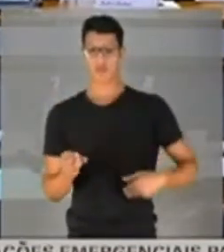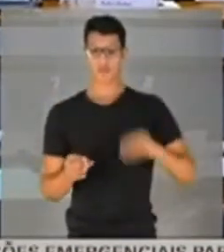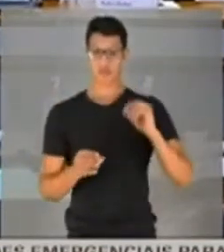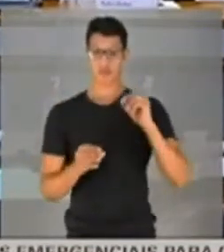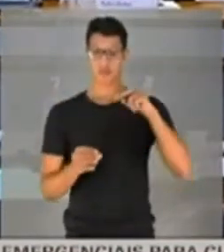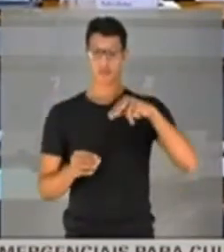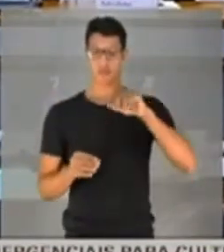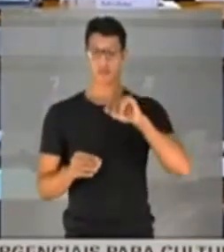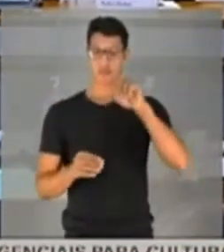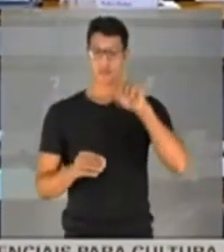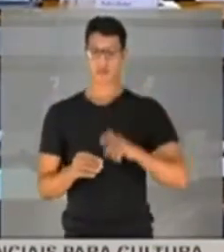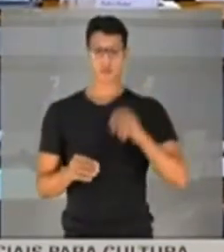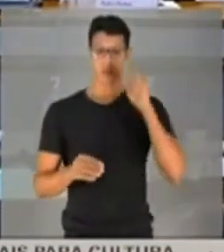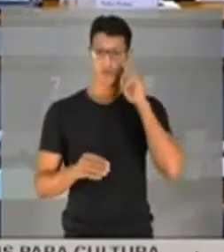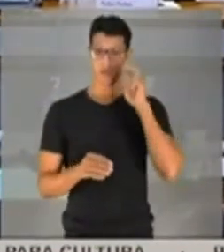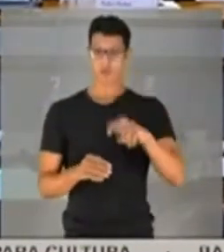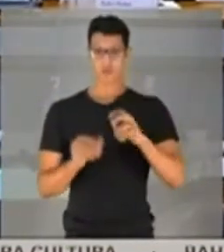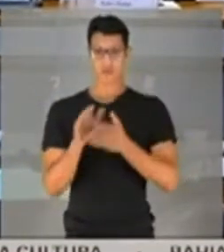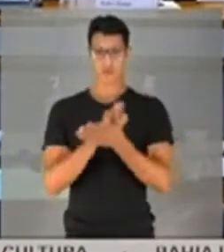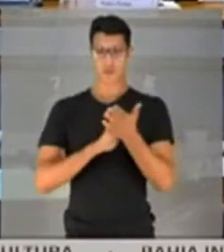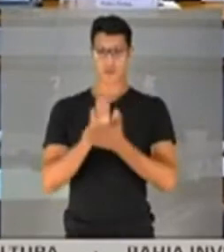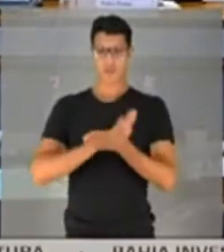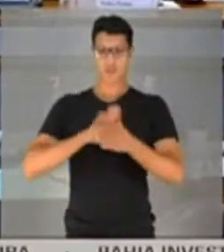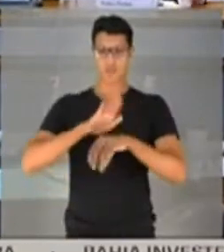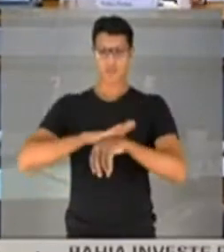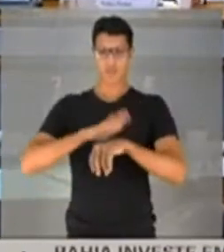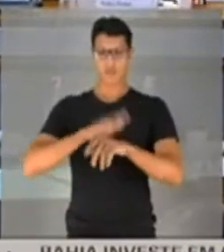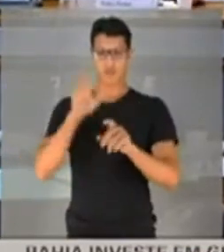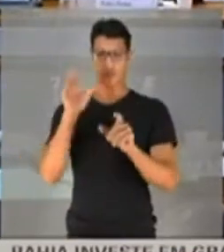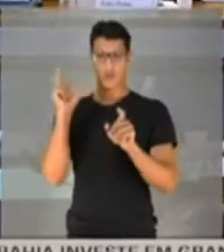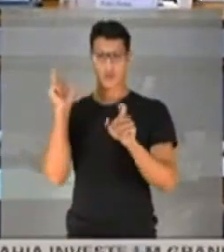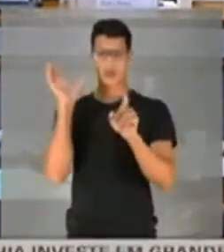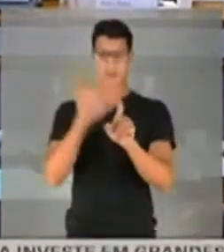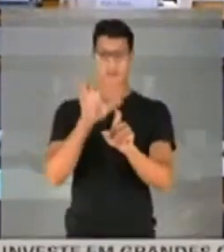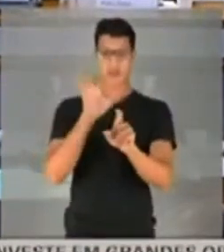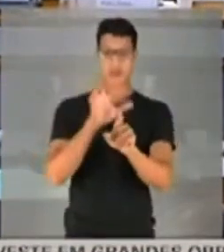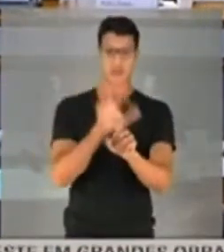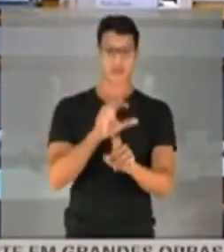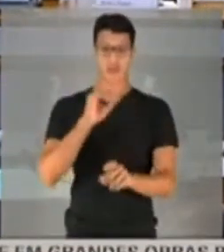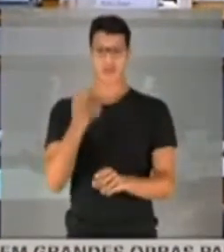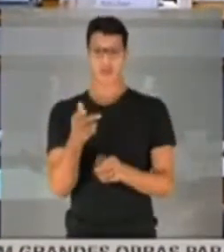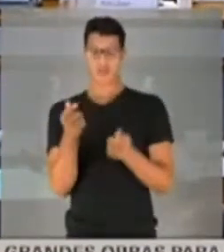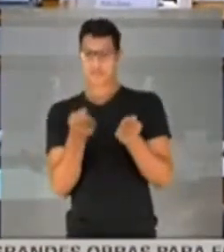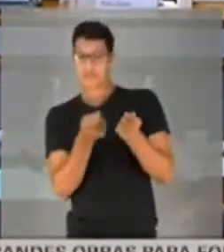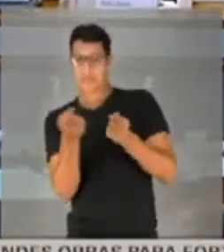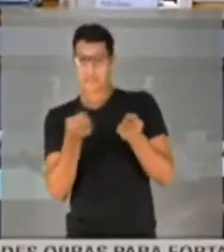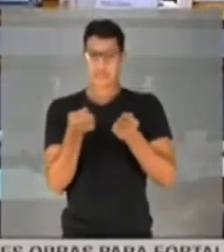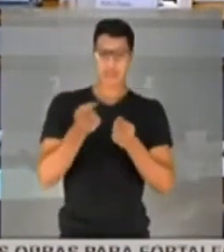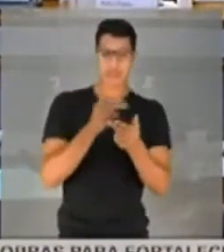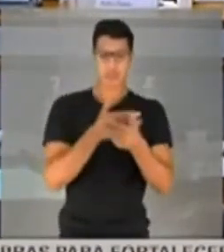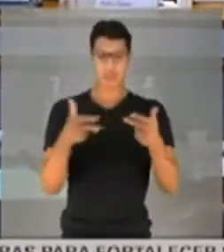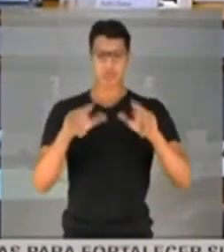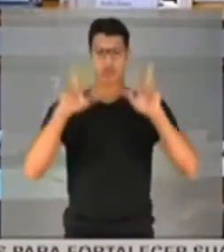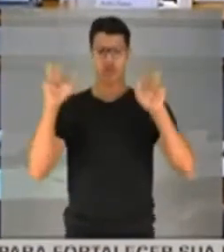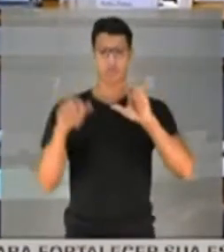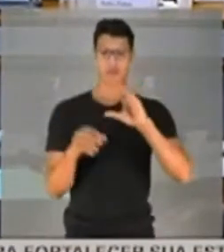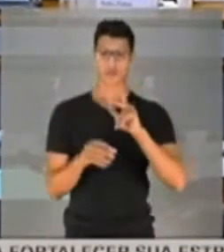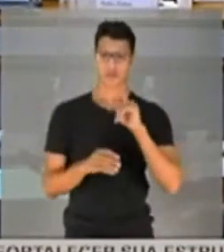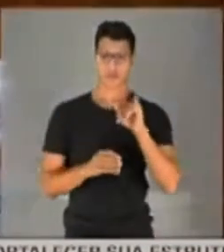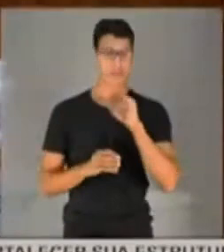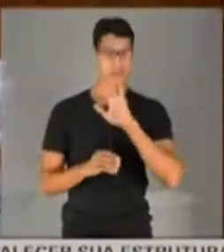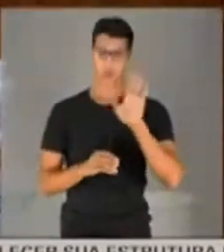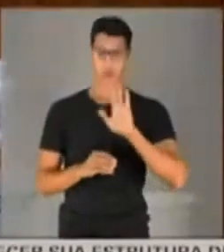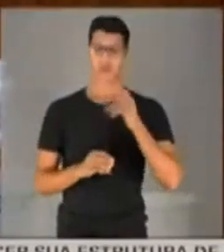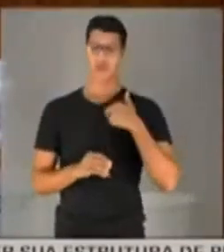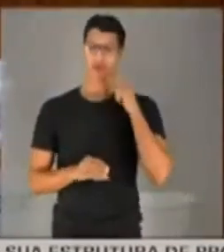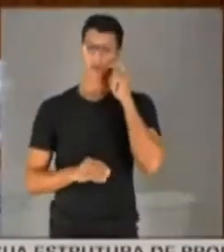não vi, em momento nenhum, ele ameaçando ou insinuando algo sobre a CPI. Em momento algum.